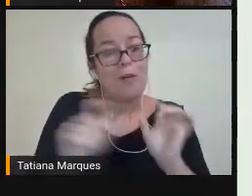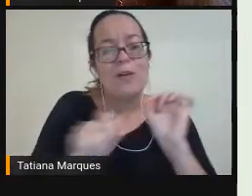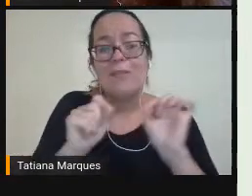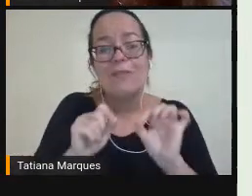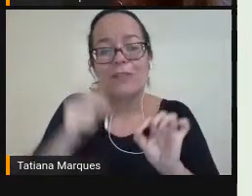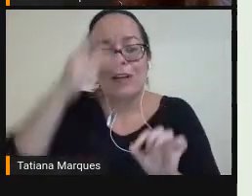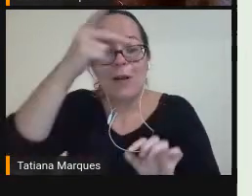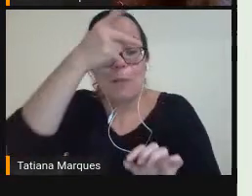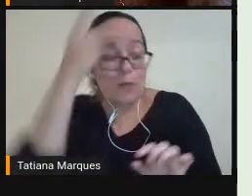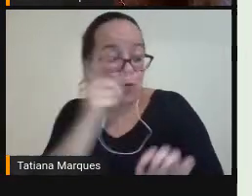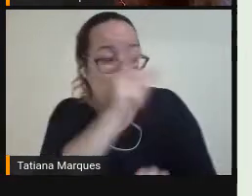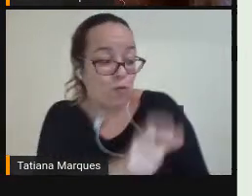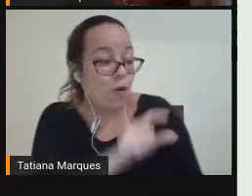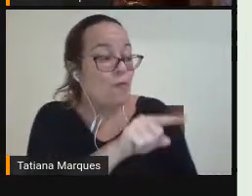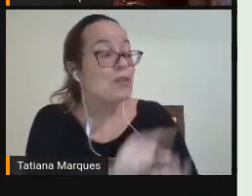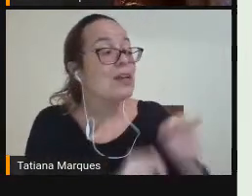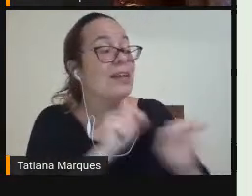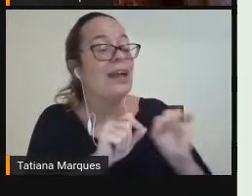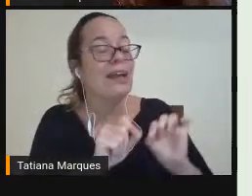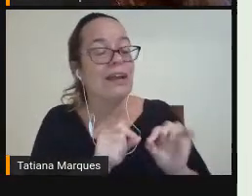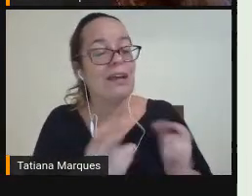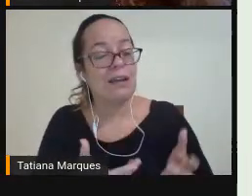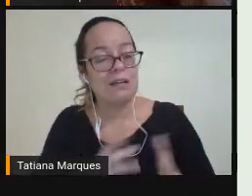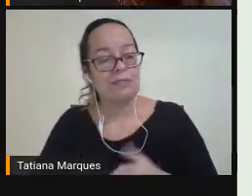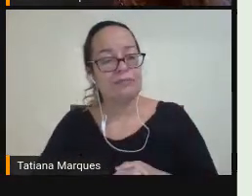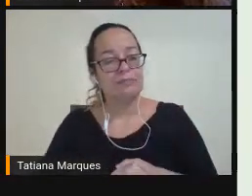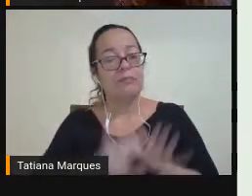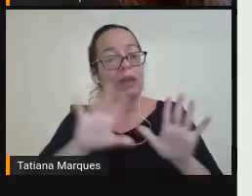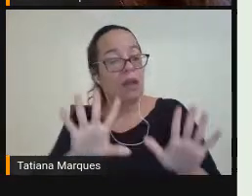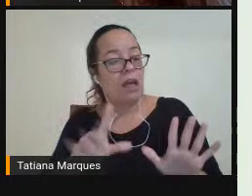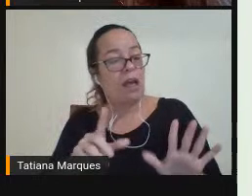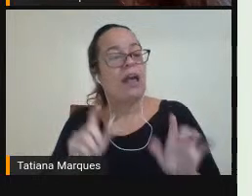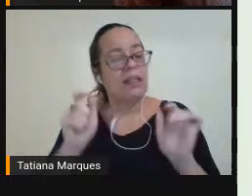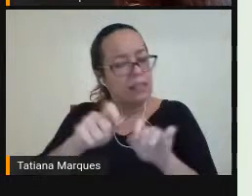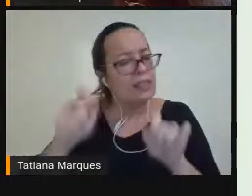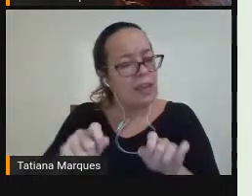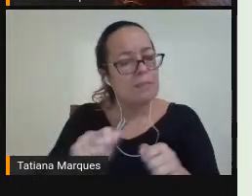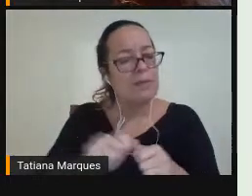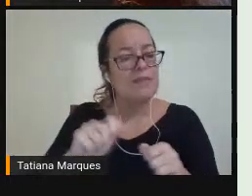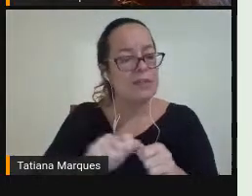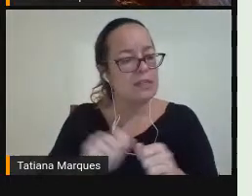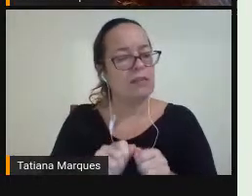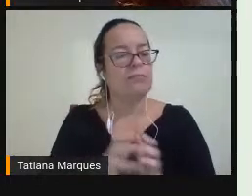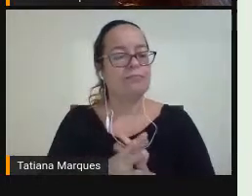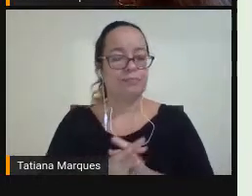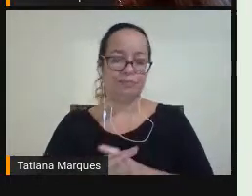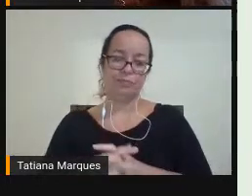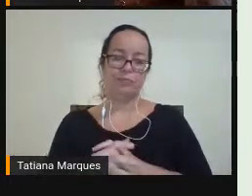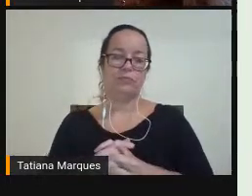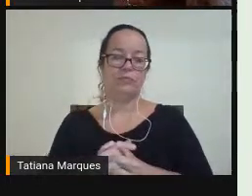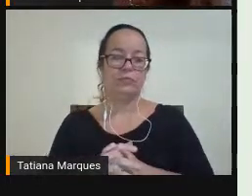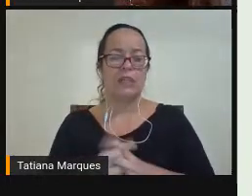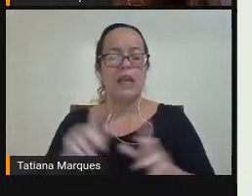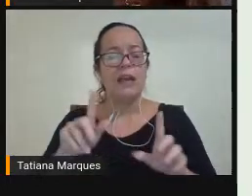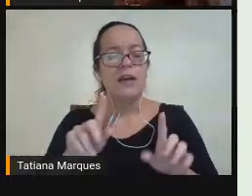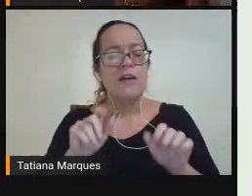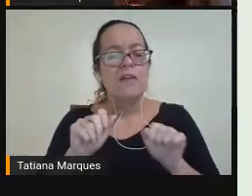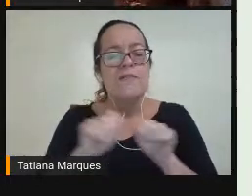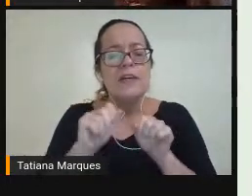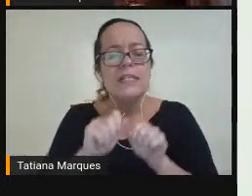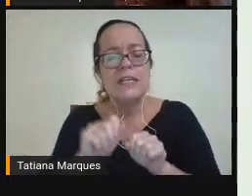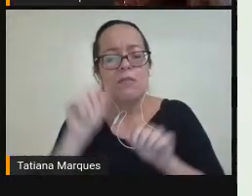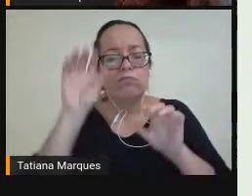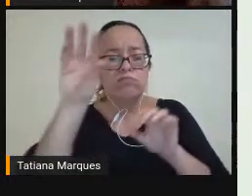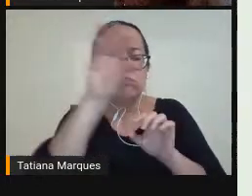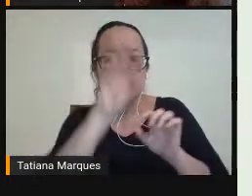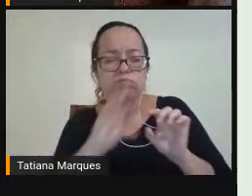Mentimeter Algumas pessoas Chamam É uma aplicação Que permite Isso A gente Fazer nuvem De palavras A gente Criar